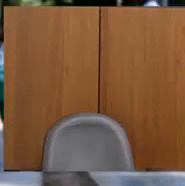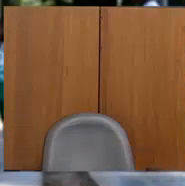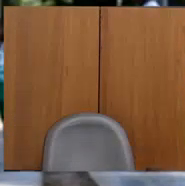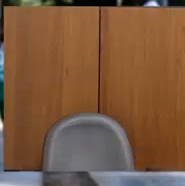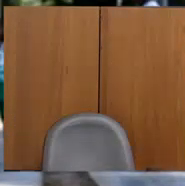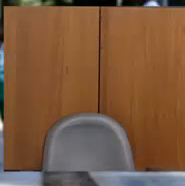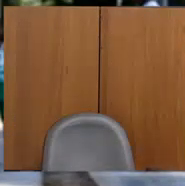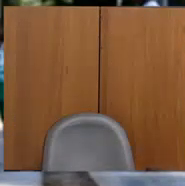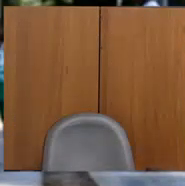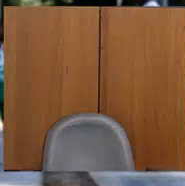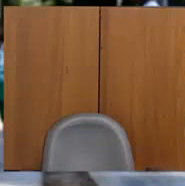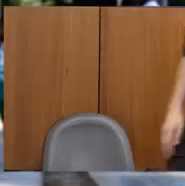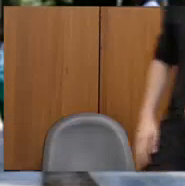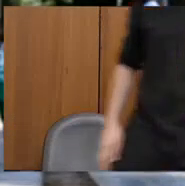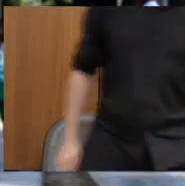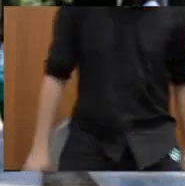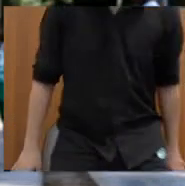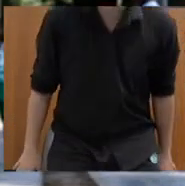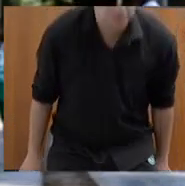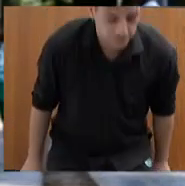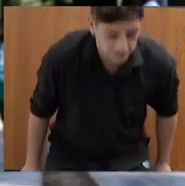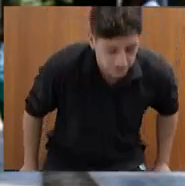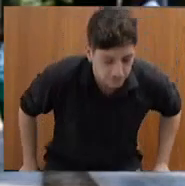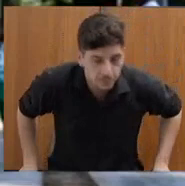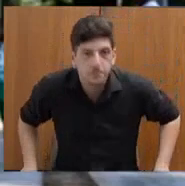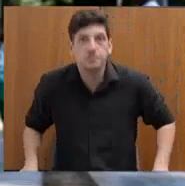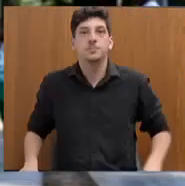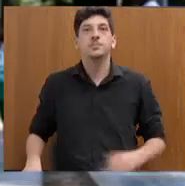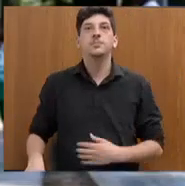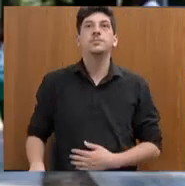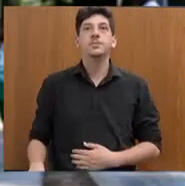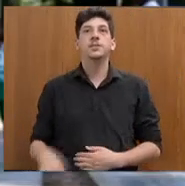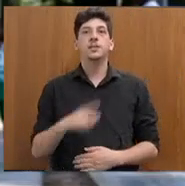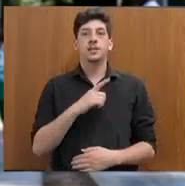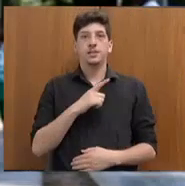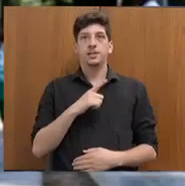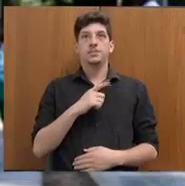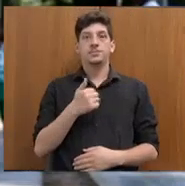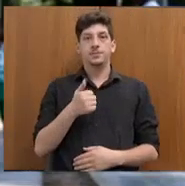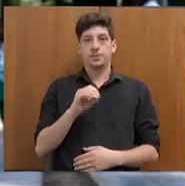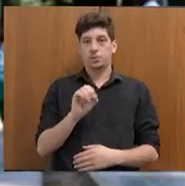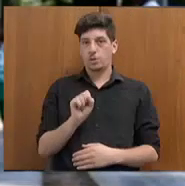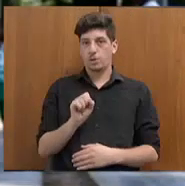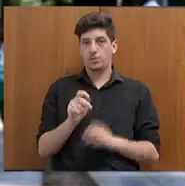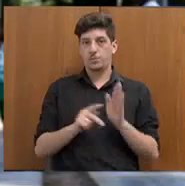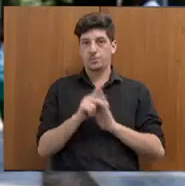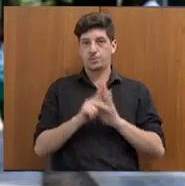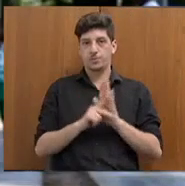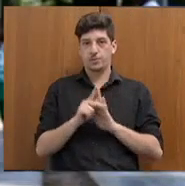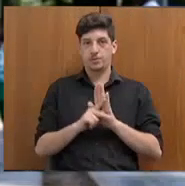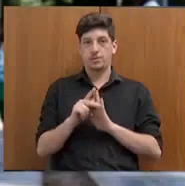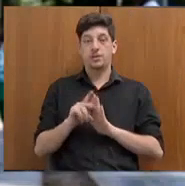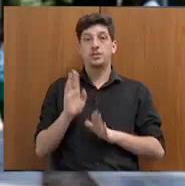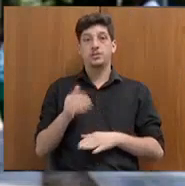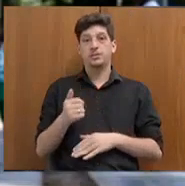recorde. Então, nós temos 128 projetos em execução, 104 do interior do Estado. E aqui eu queria fazer uma